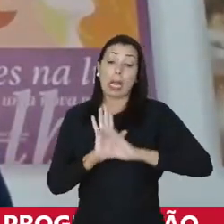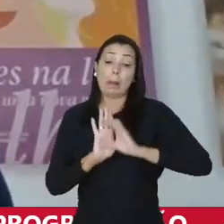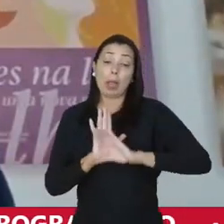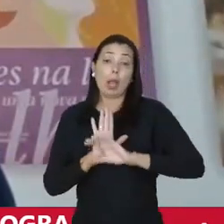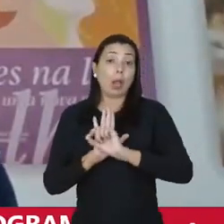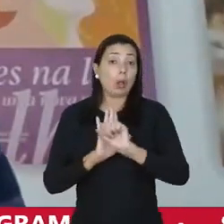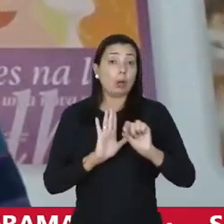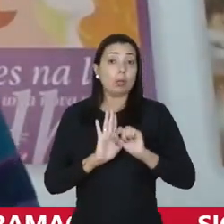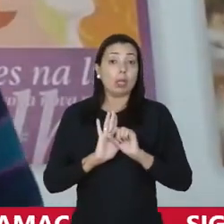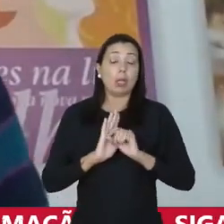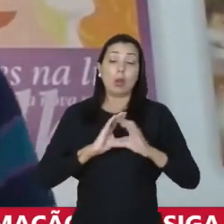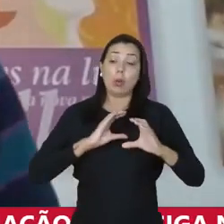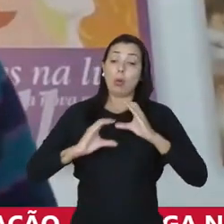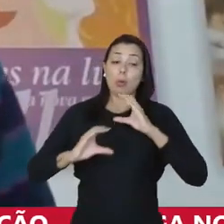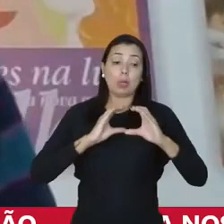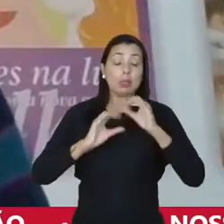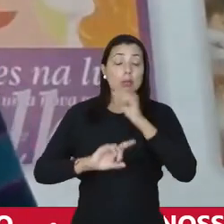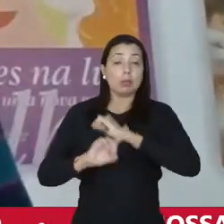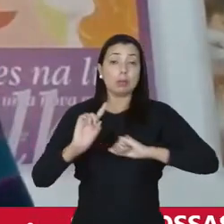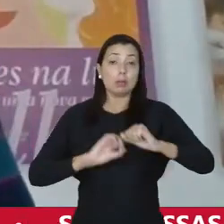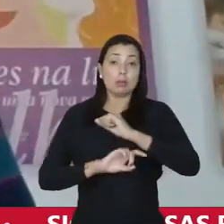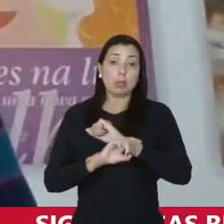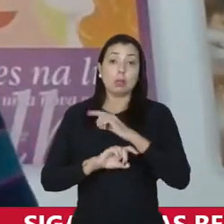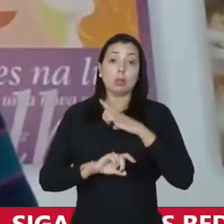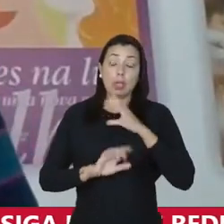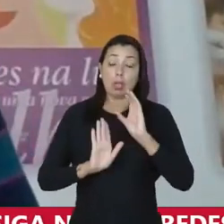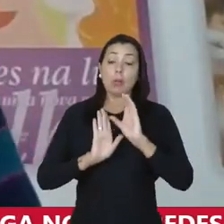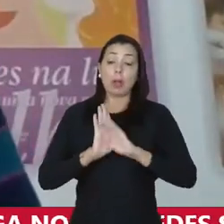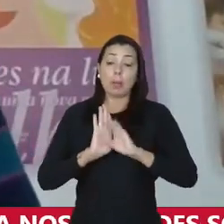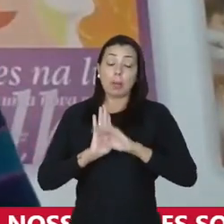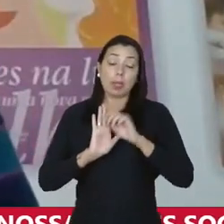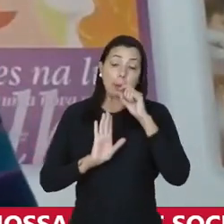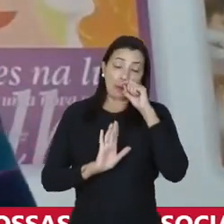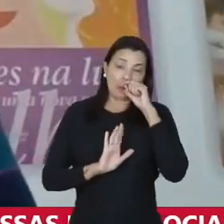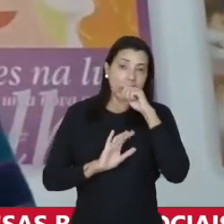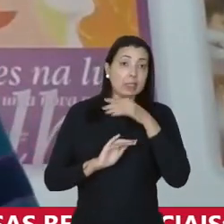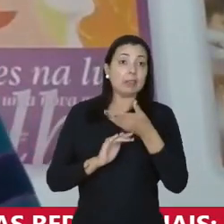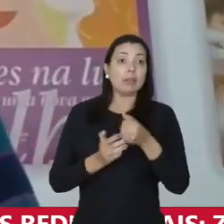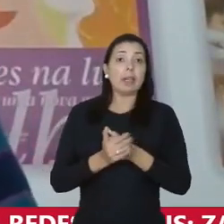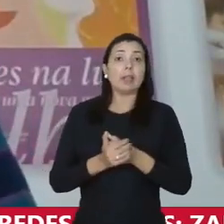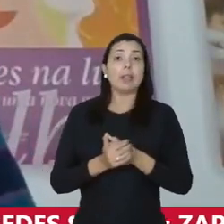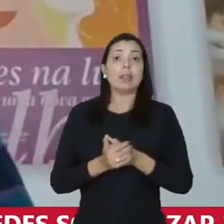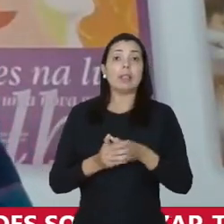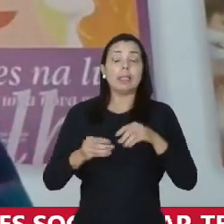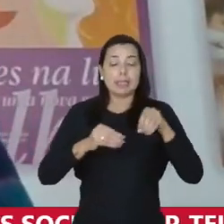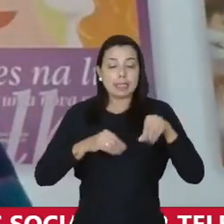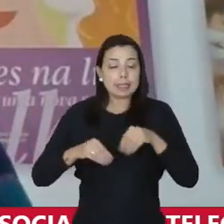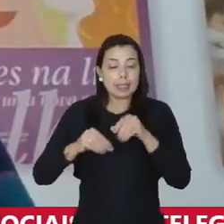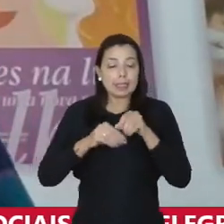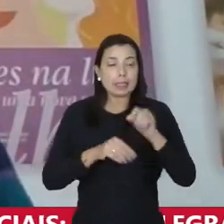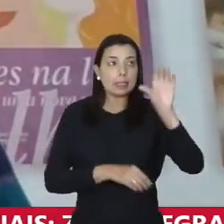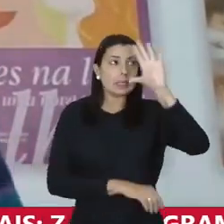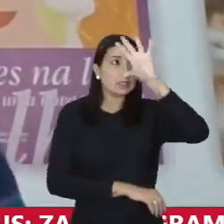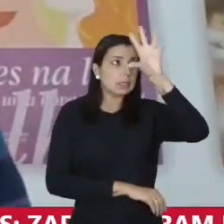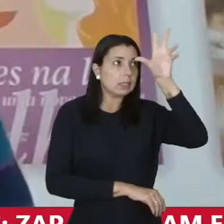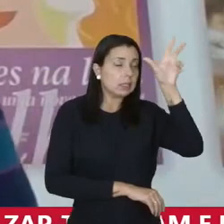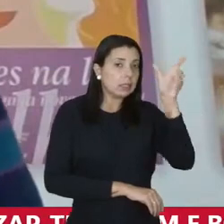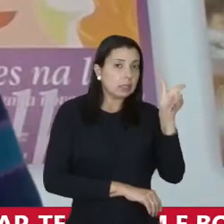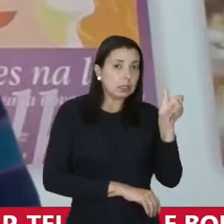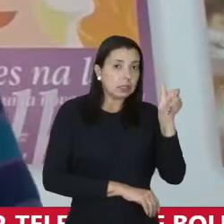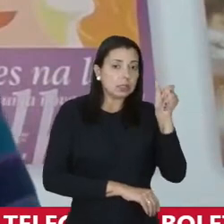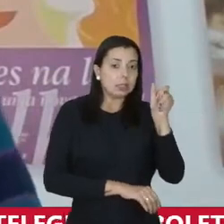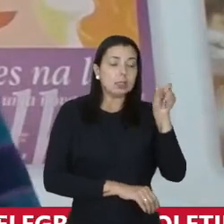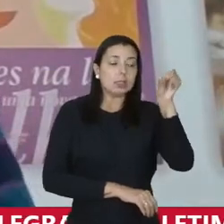da comunicação social. Ele tem capítulo que fala das terras quilombolas, dos direitos das